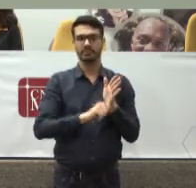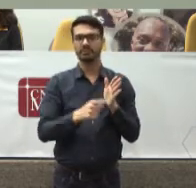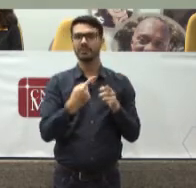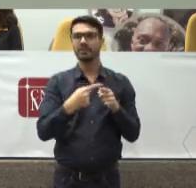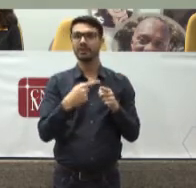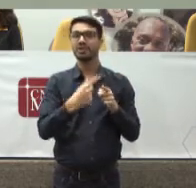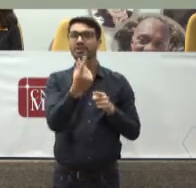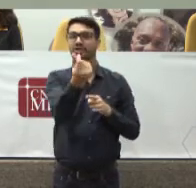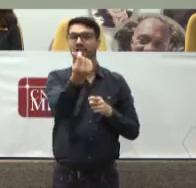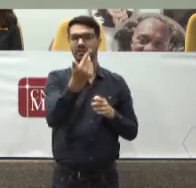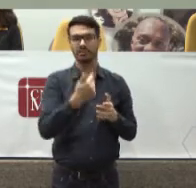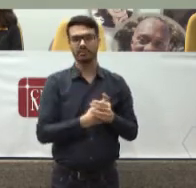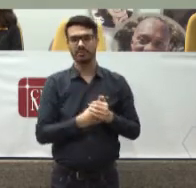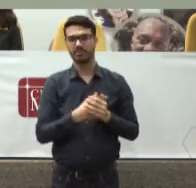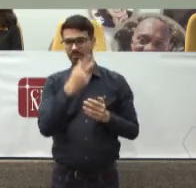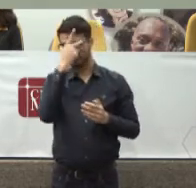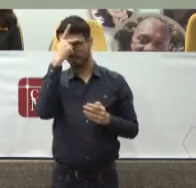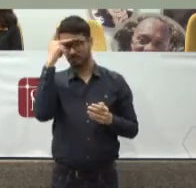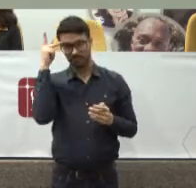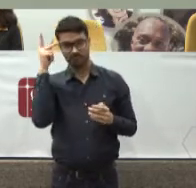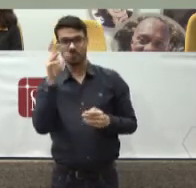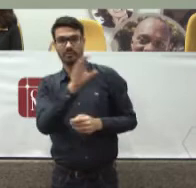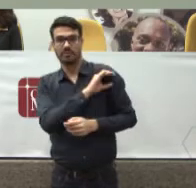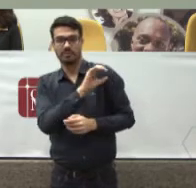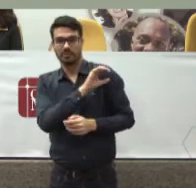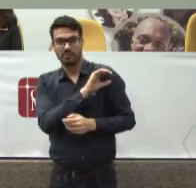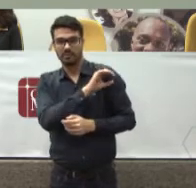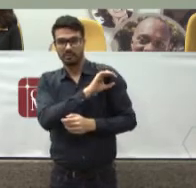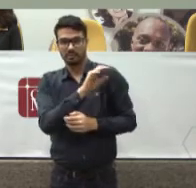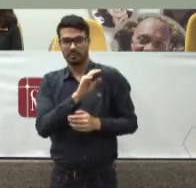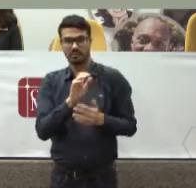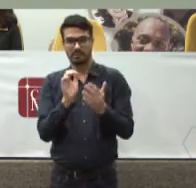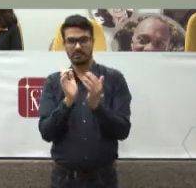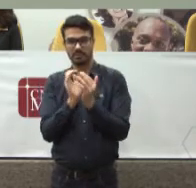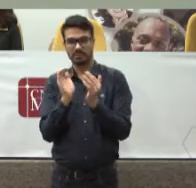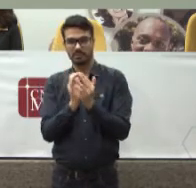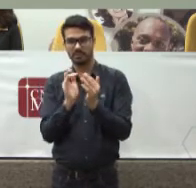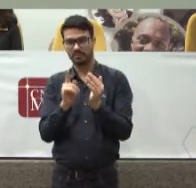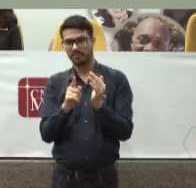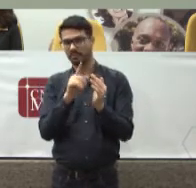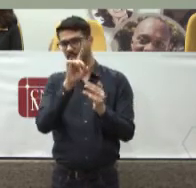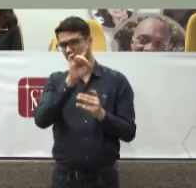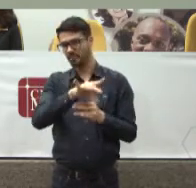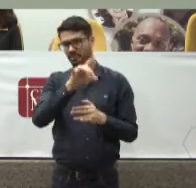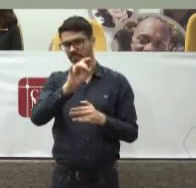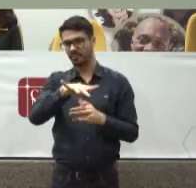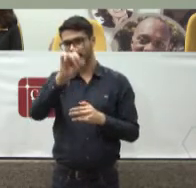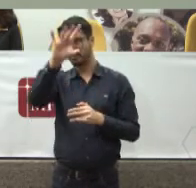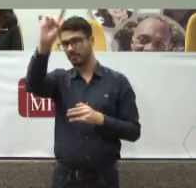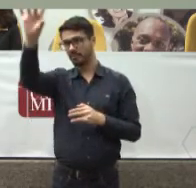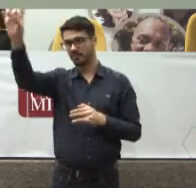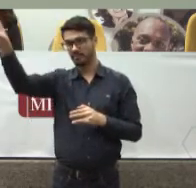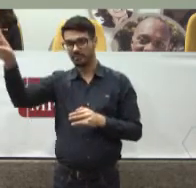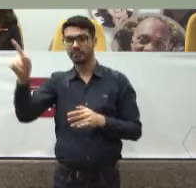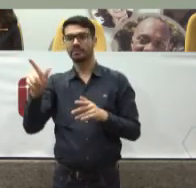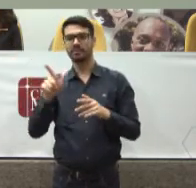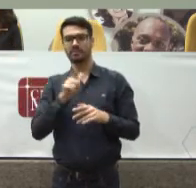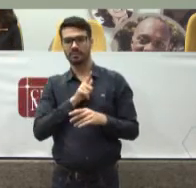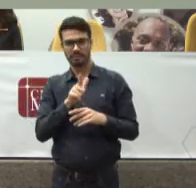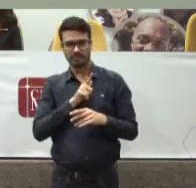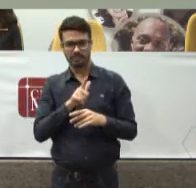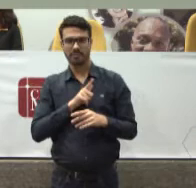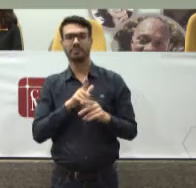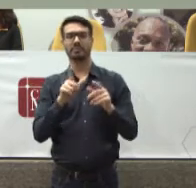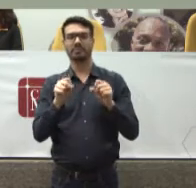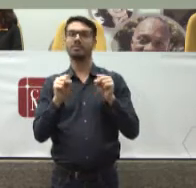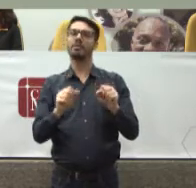Porque o magistrado Coordenador Do comitê Em cada uma Das unidades Da federação Tem a prerrogativa